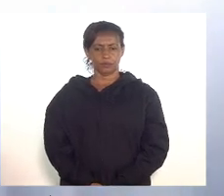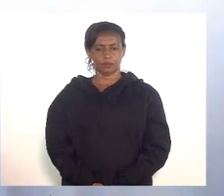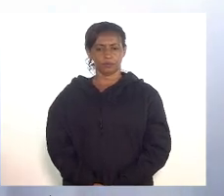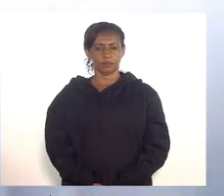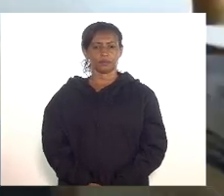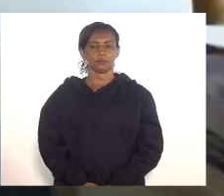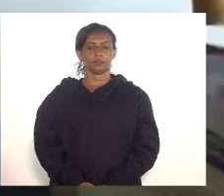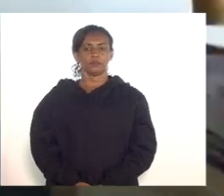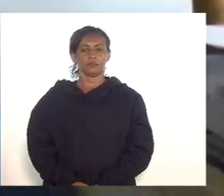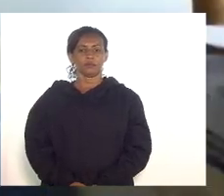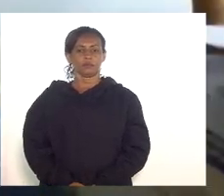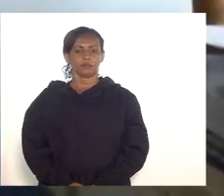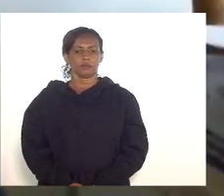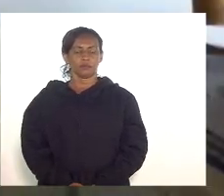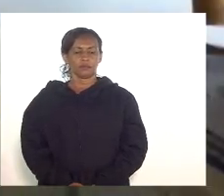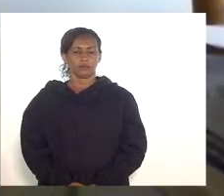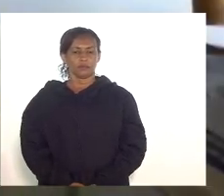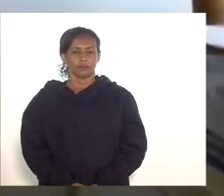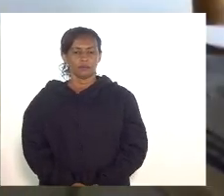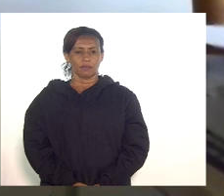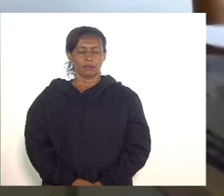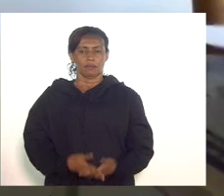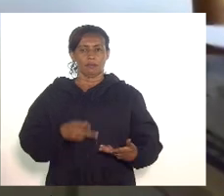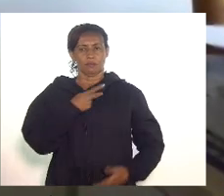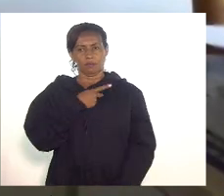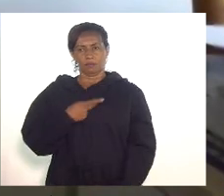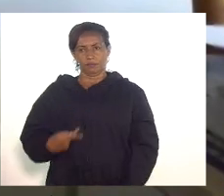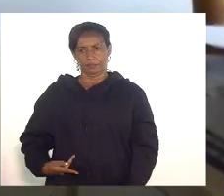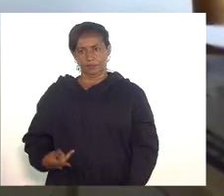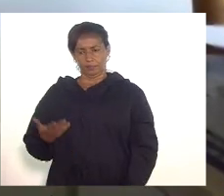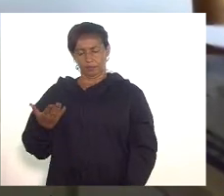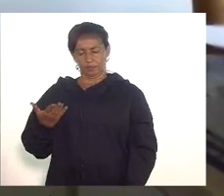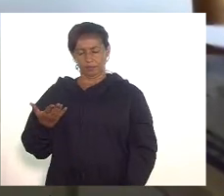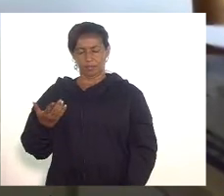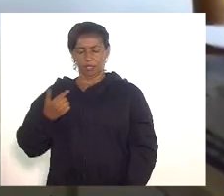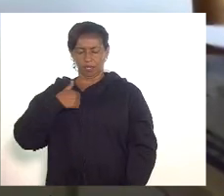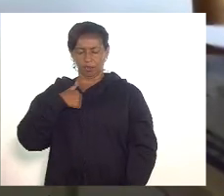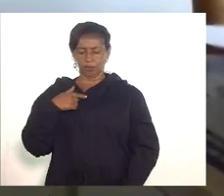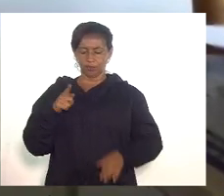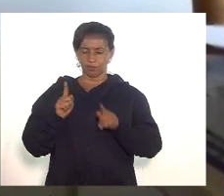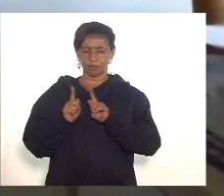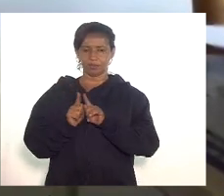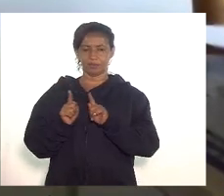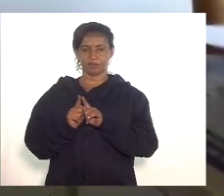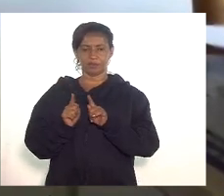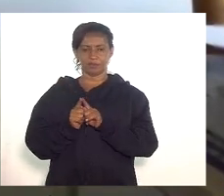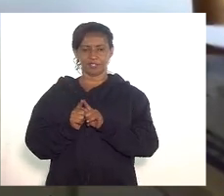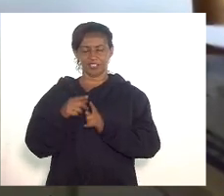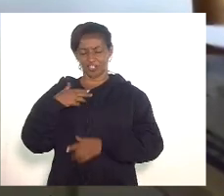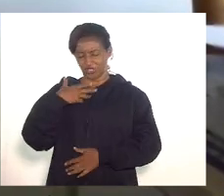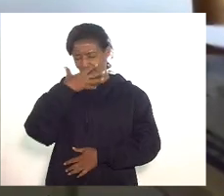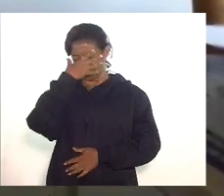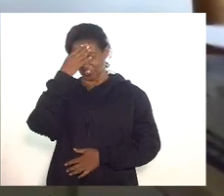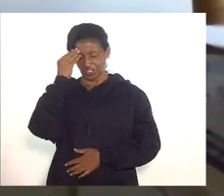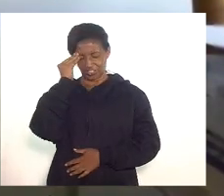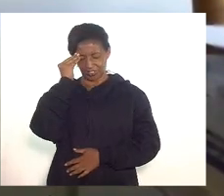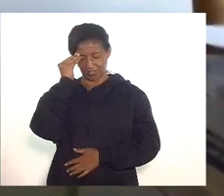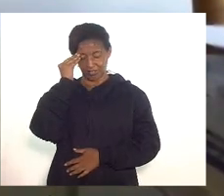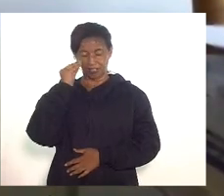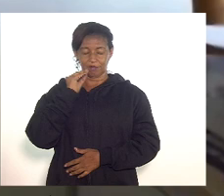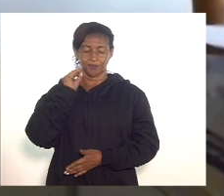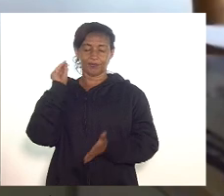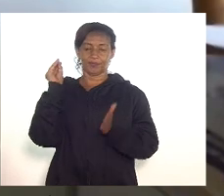senhora presidente eu também até esqueci aqui de frisar